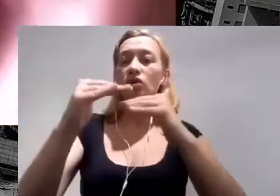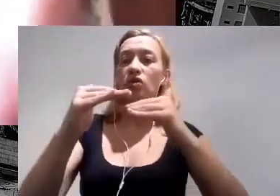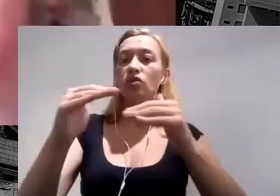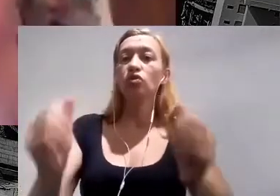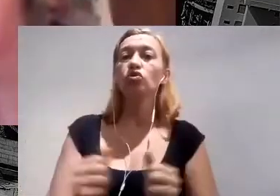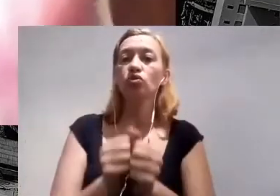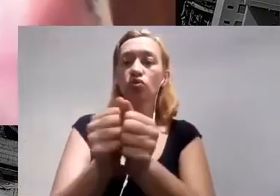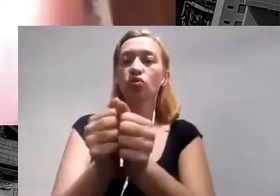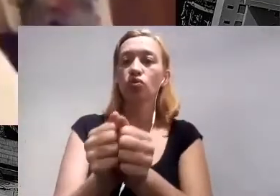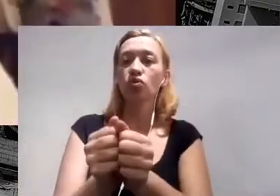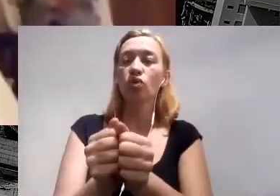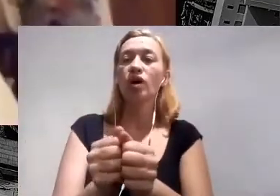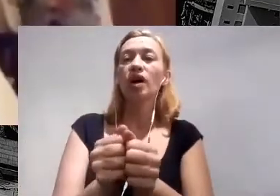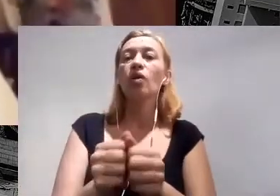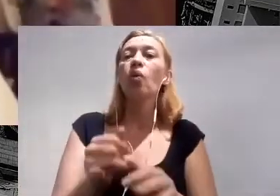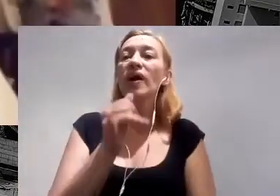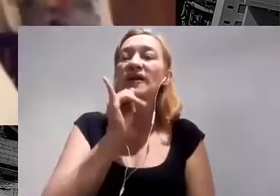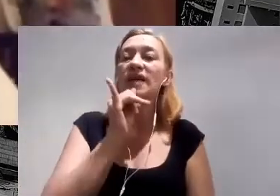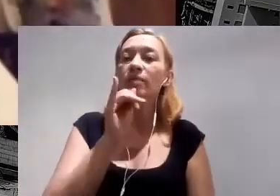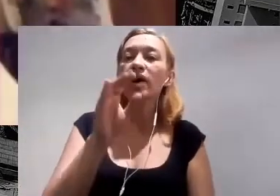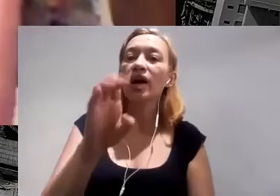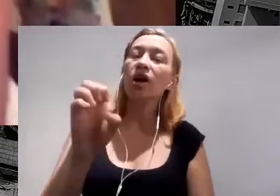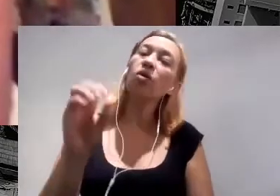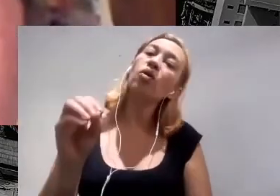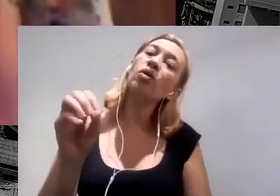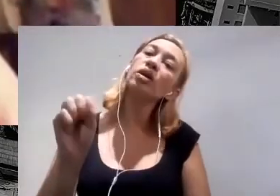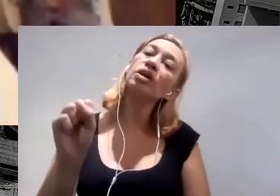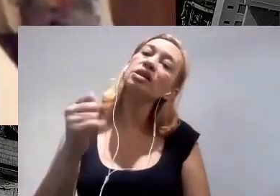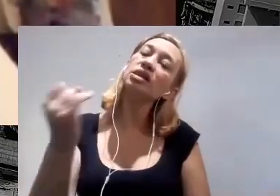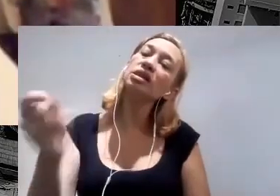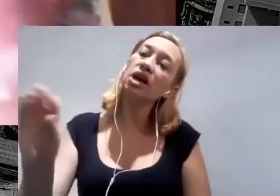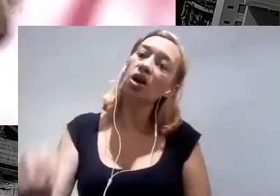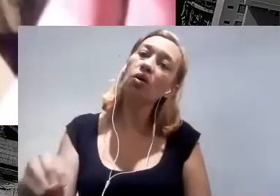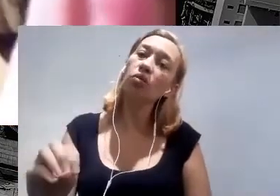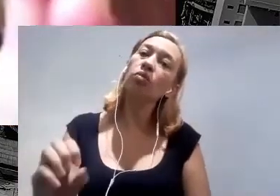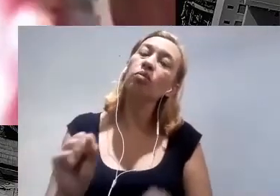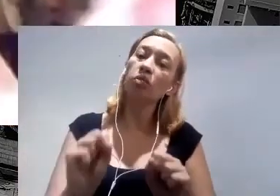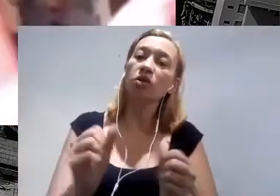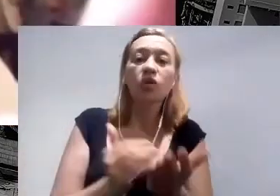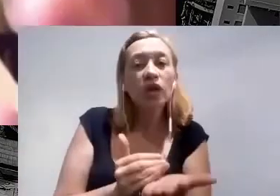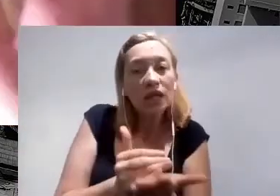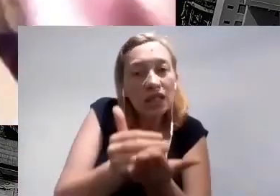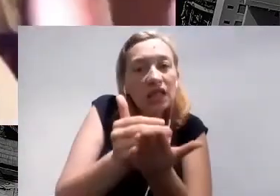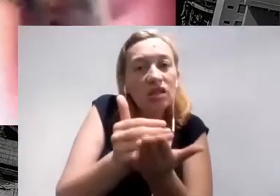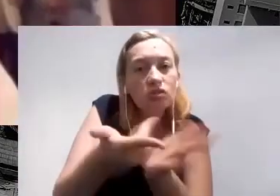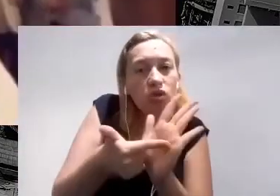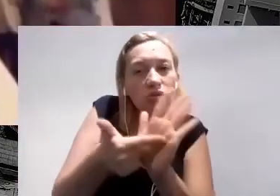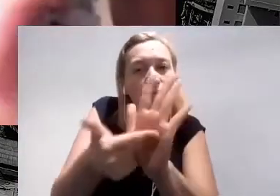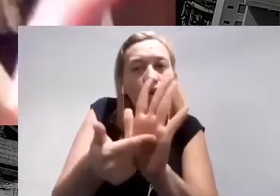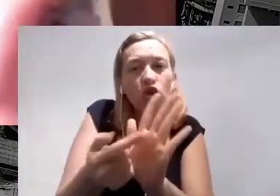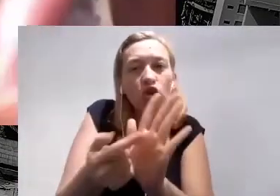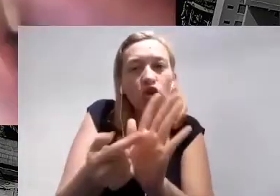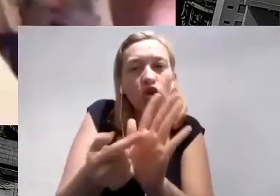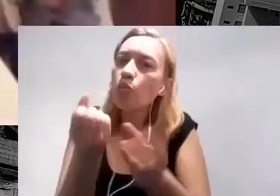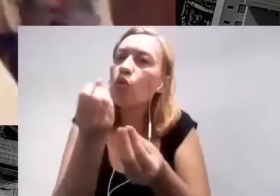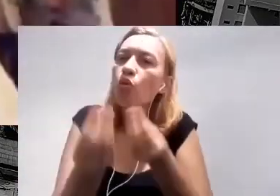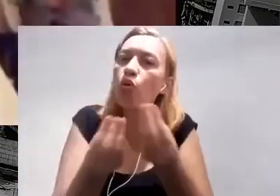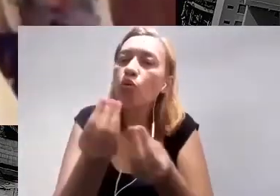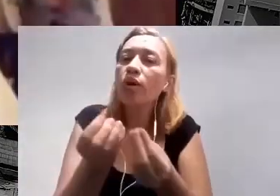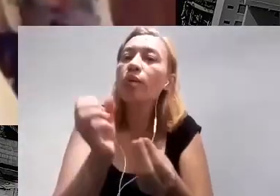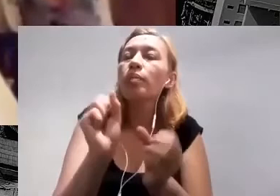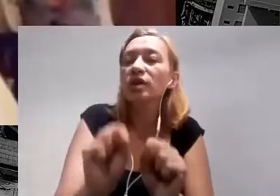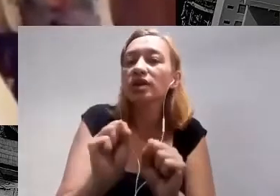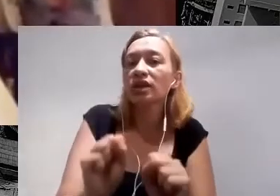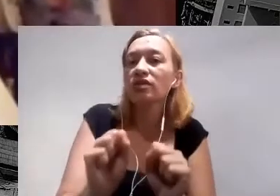pode ser uma pontinha do iceberg, mas acho que mostra um pouco como é possível prover e promover